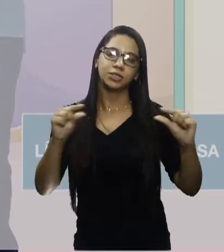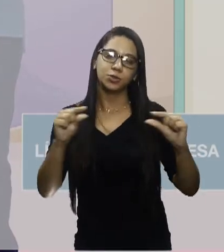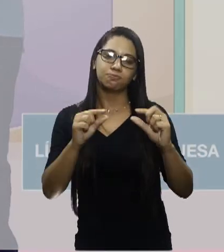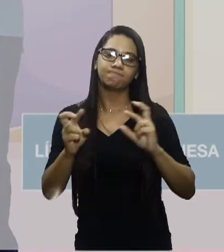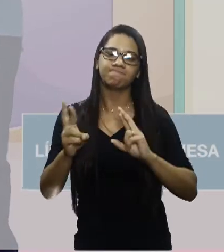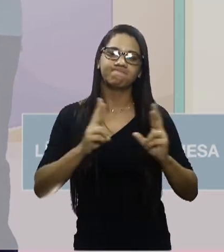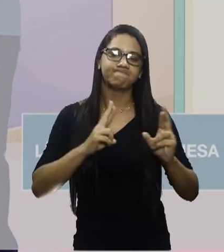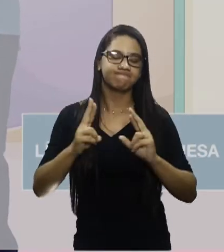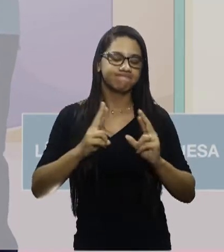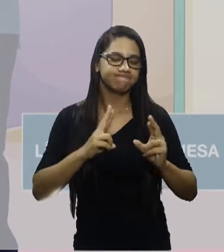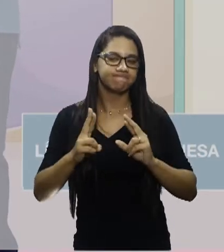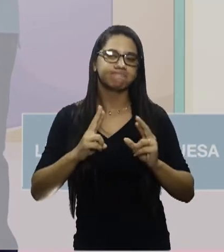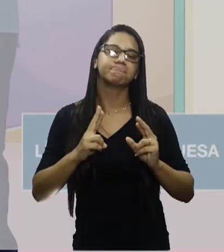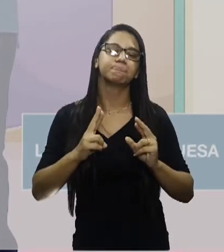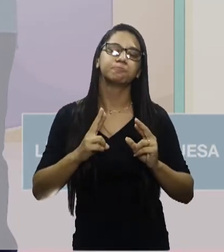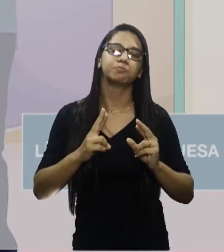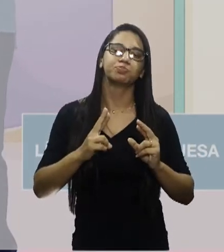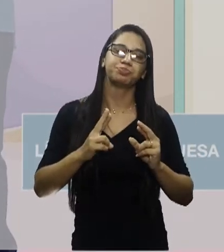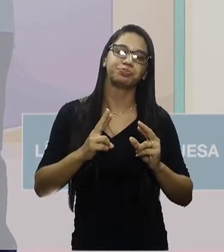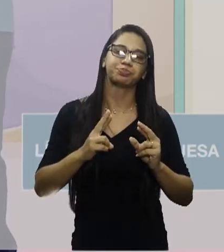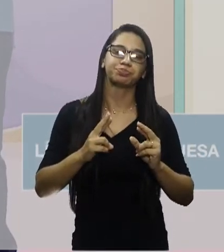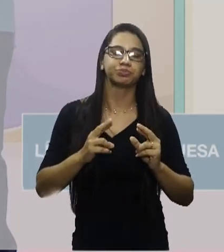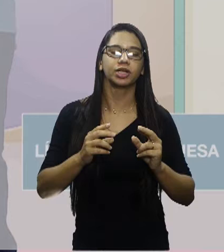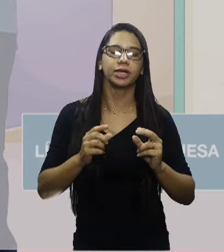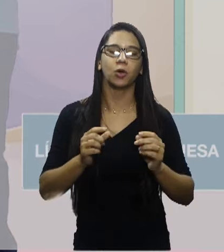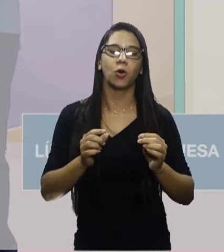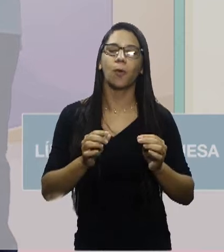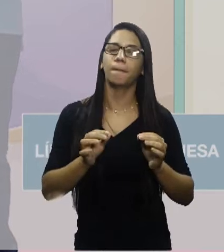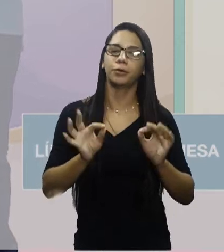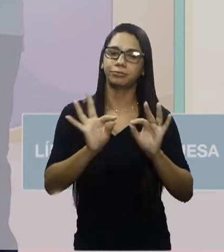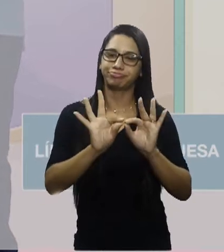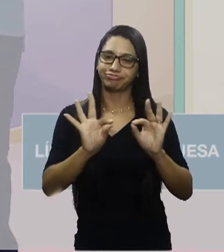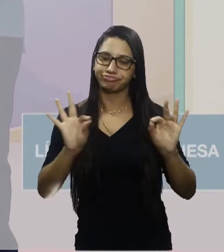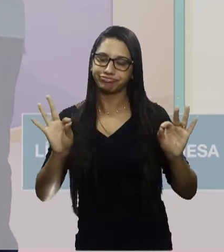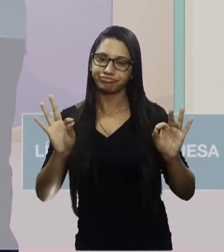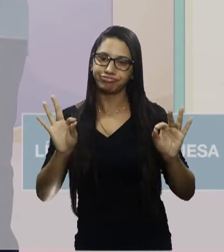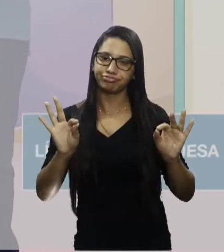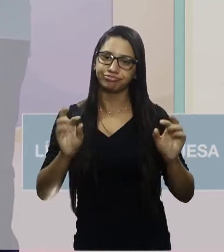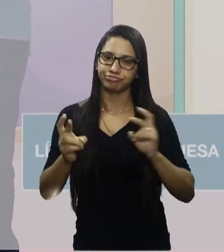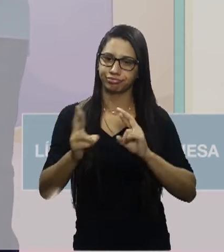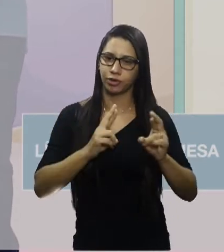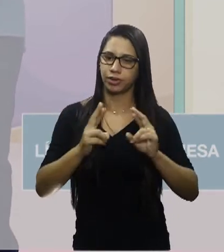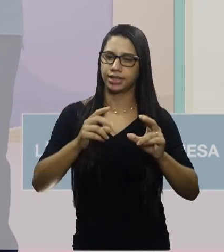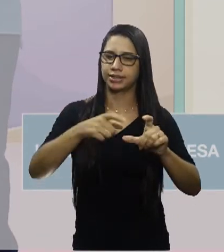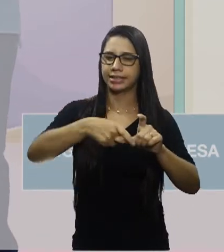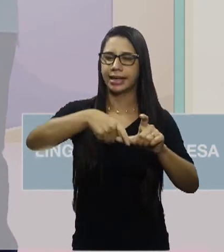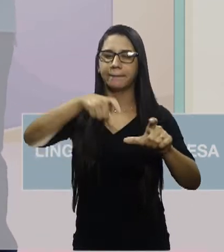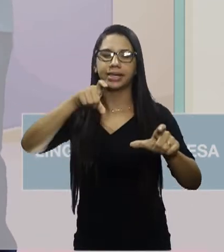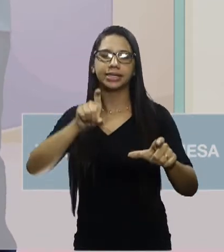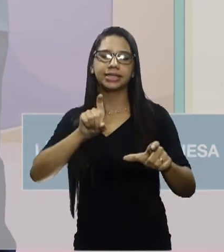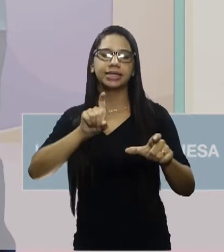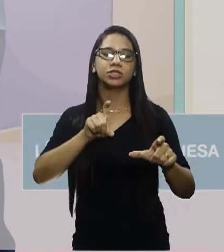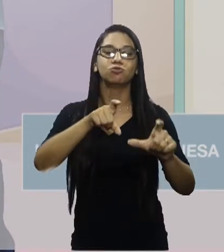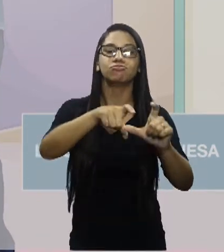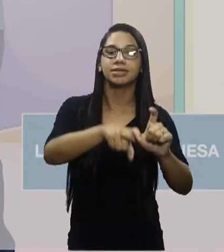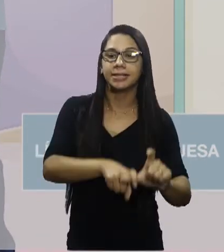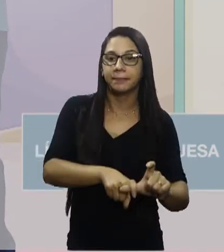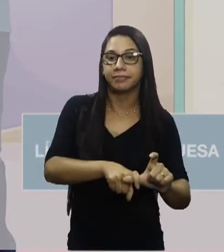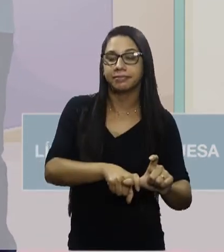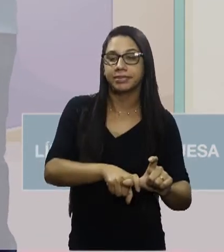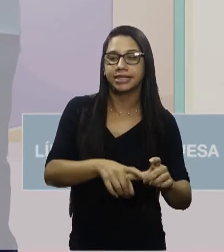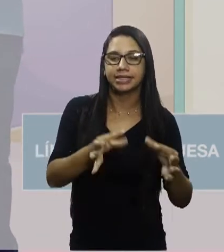existente entre as orações que compõem esse período é uma relação de dependência ou independência sintática.